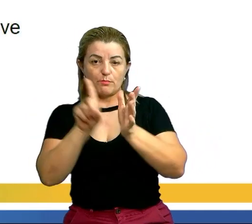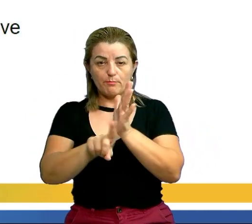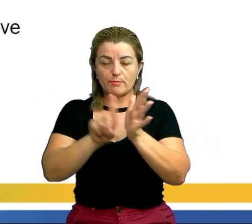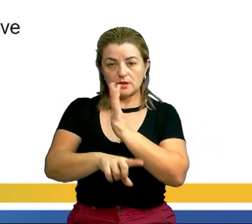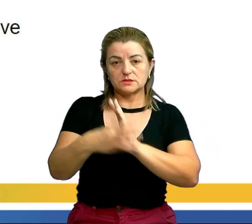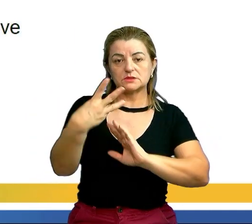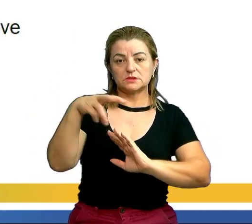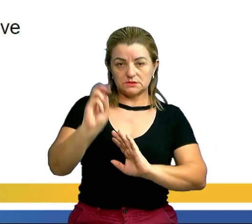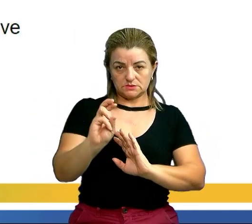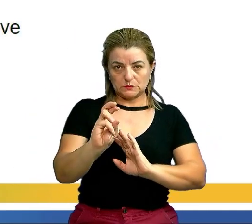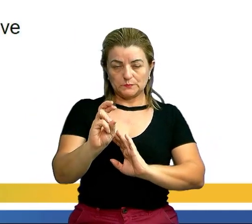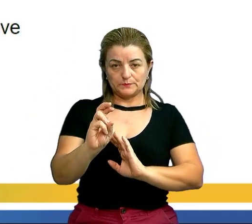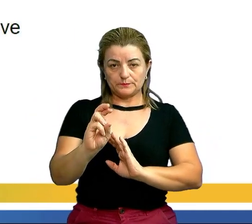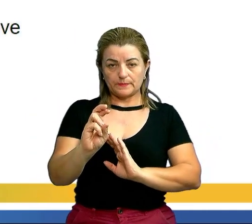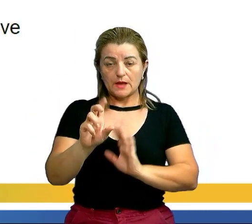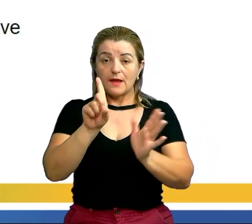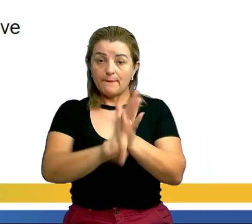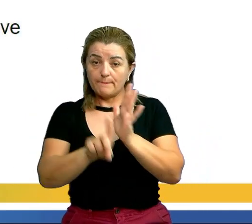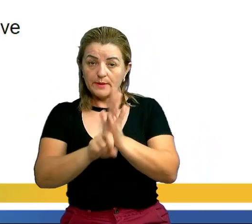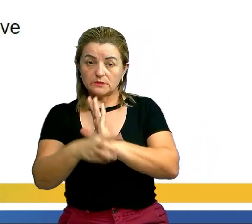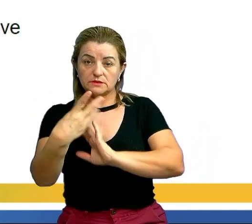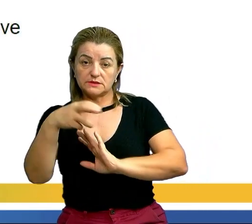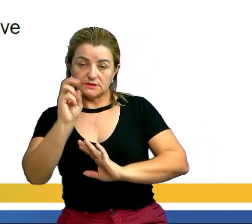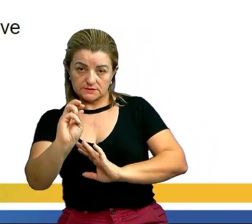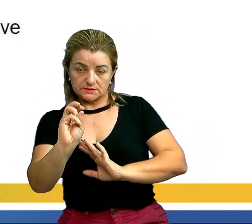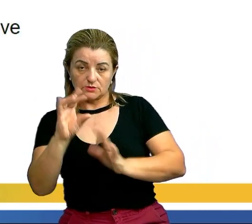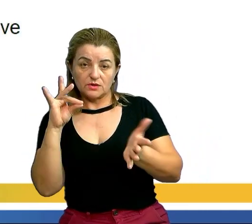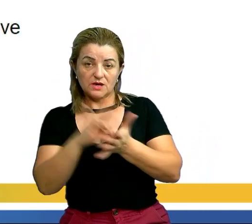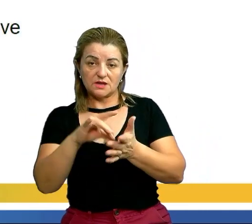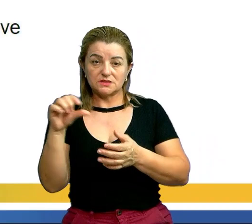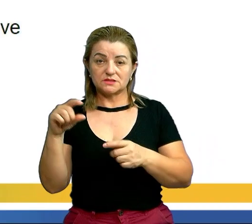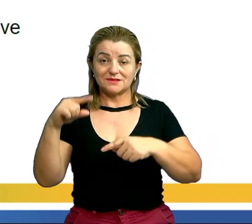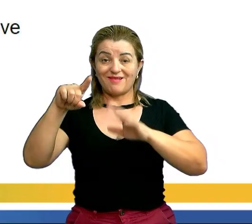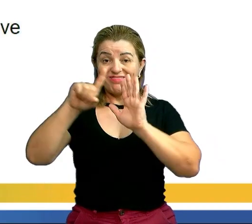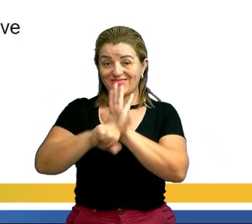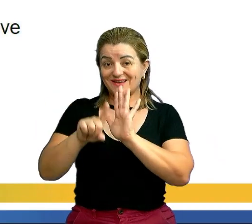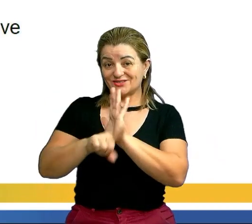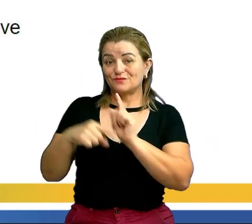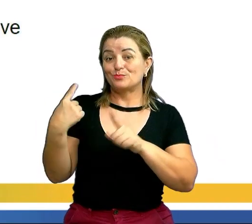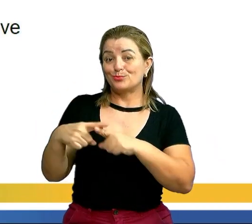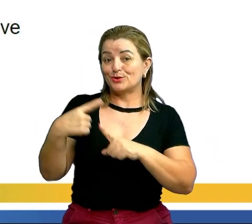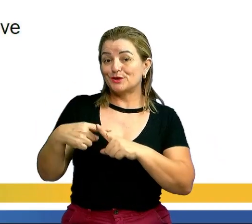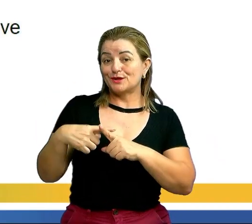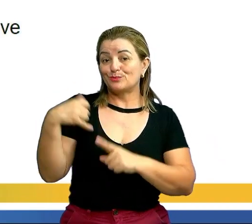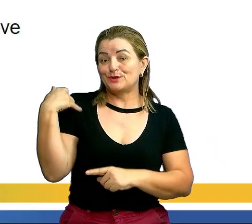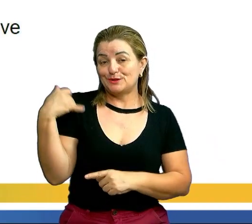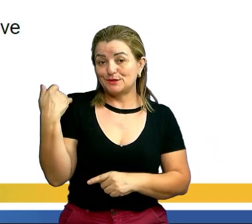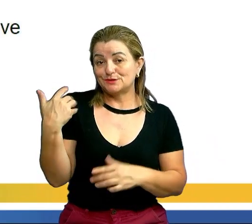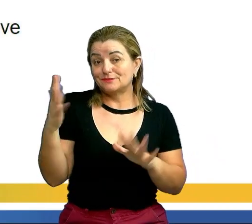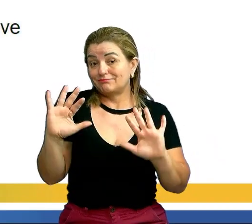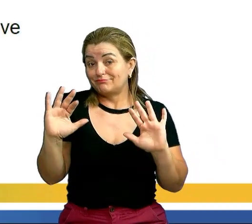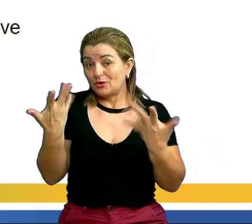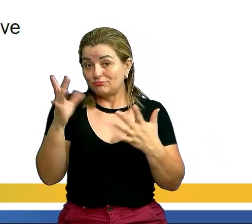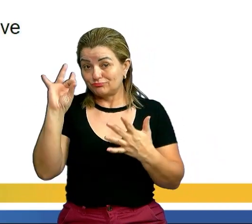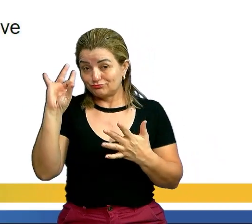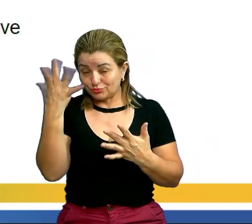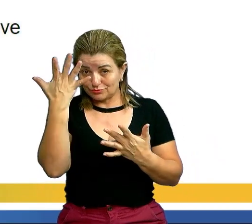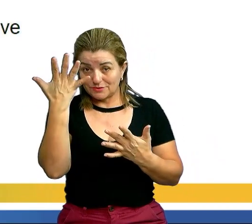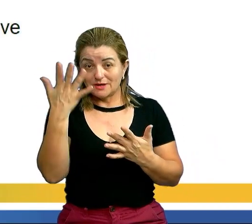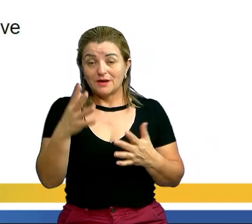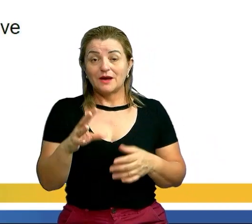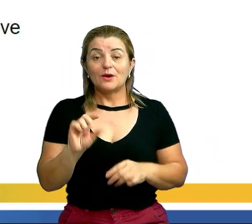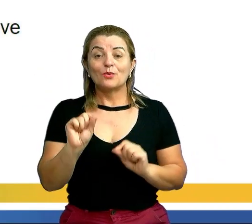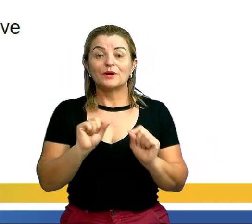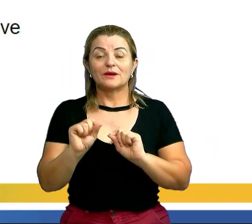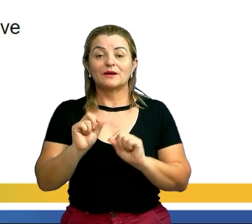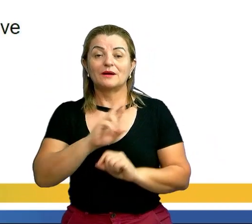35. Menos 35 é uma raiz negativa que não serve, porque é uma idade. Então, automaticamente, a resposta